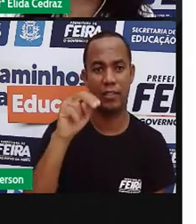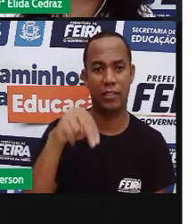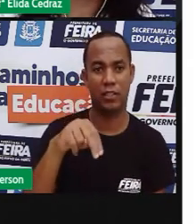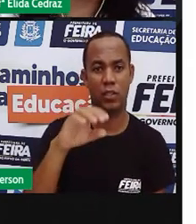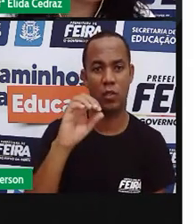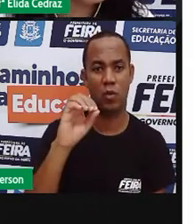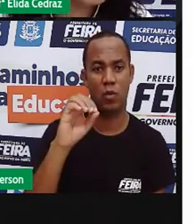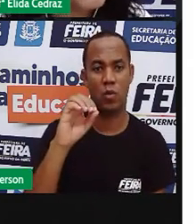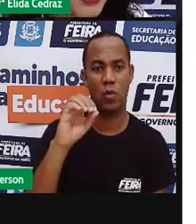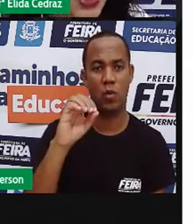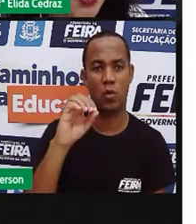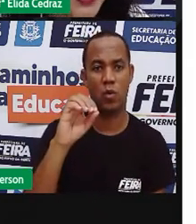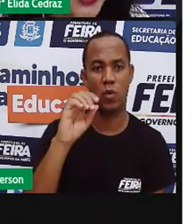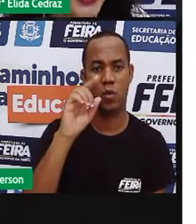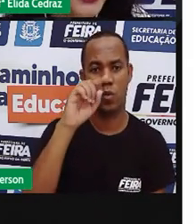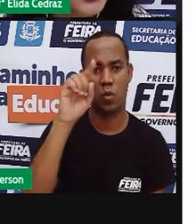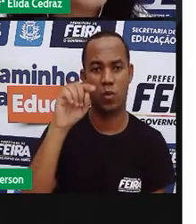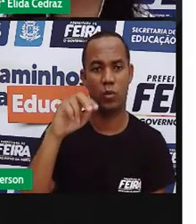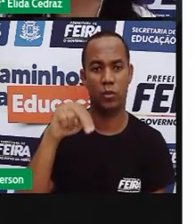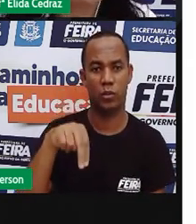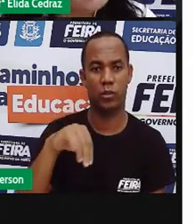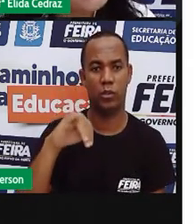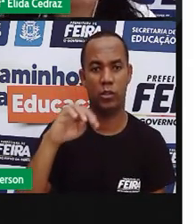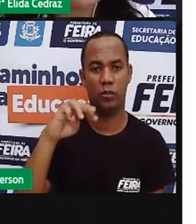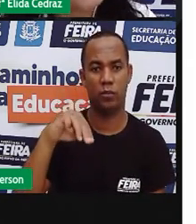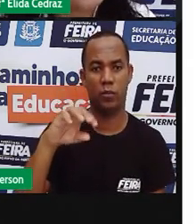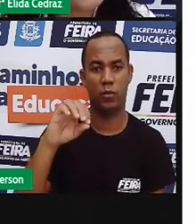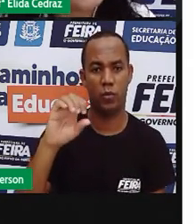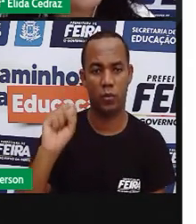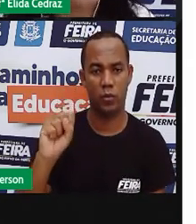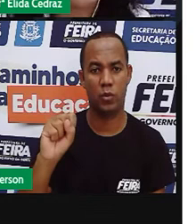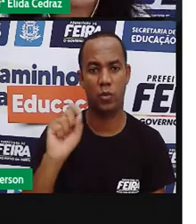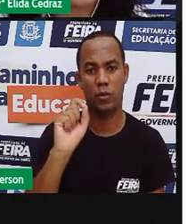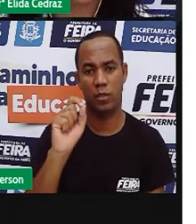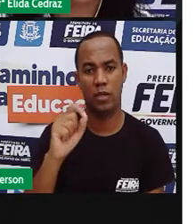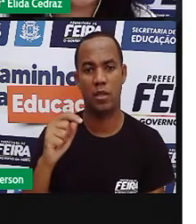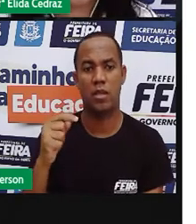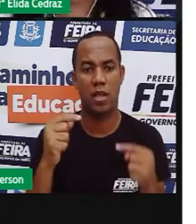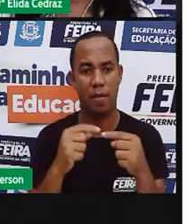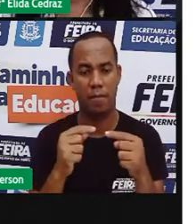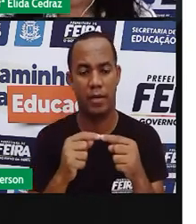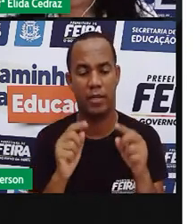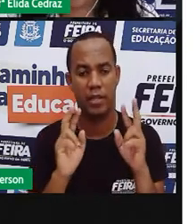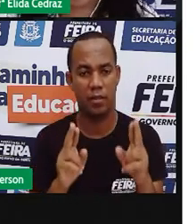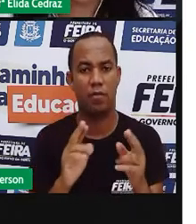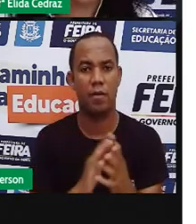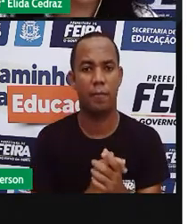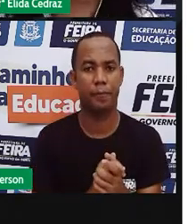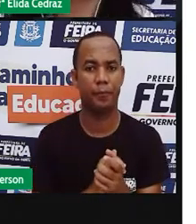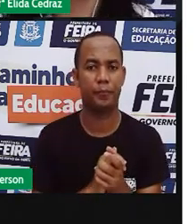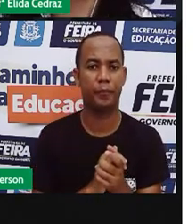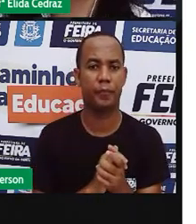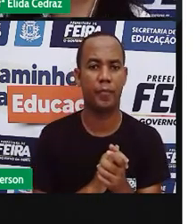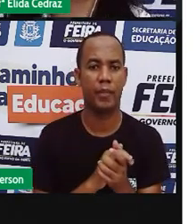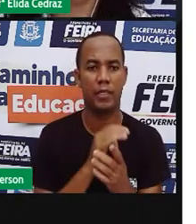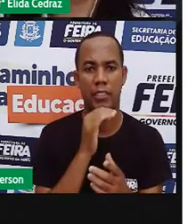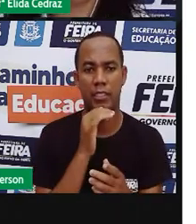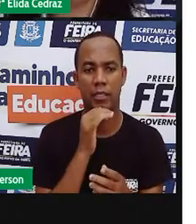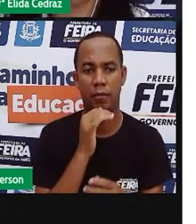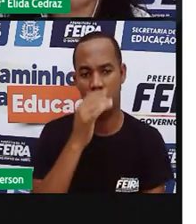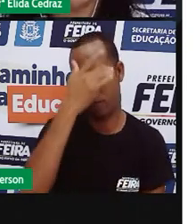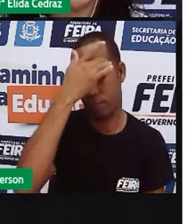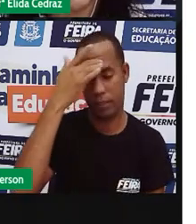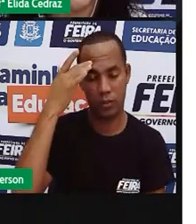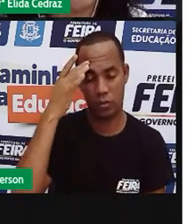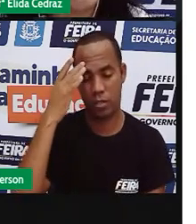Mas o que ela transmite para a gente é a mesma coisa. Nervoso. Quando a pessoa está